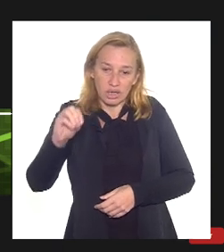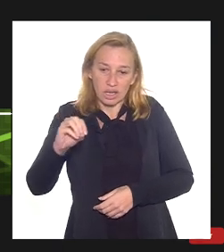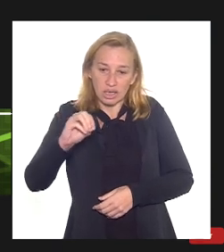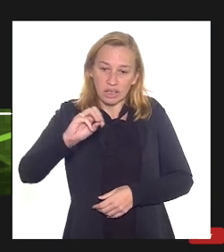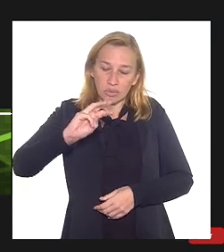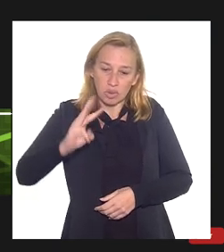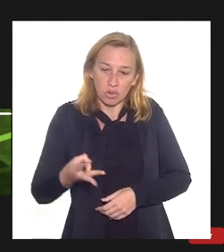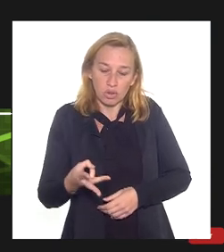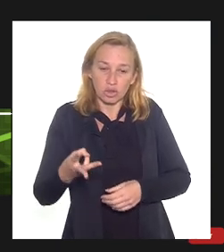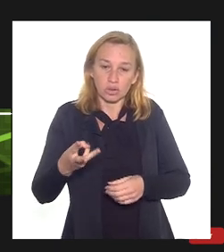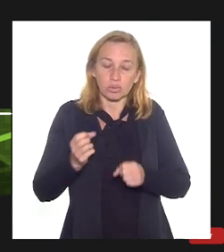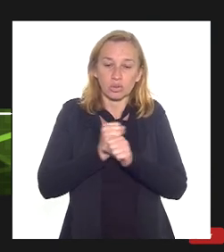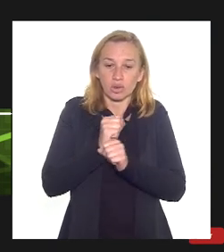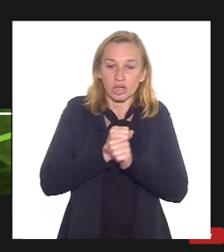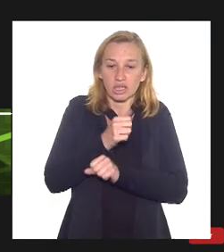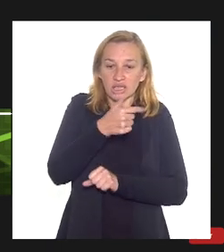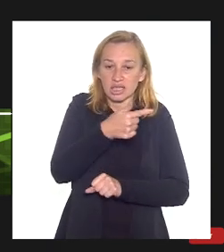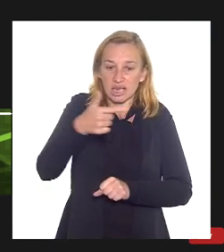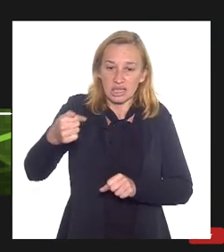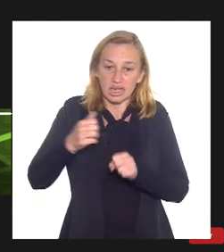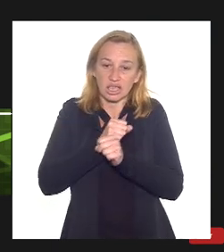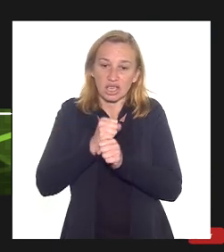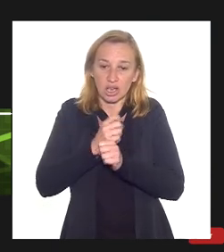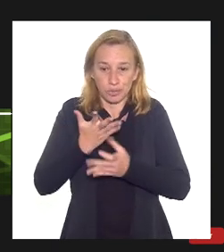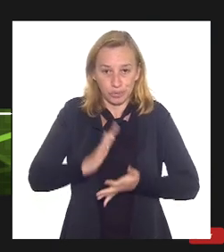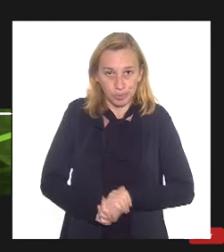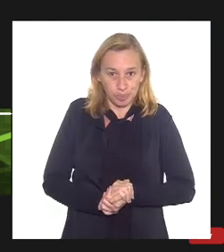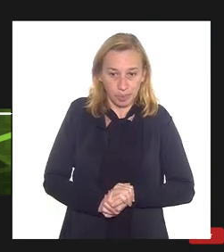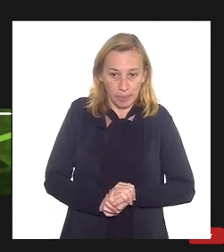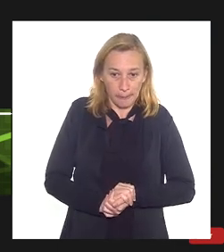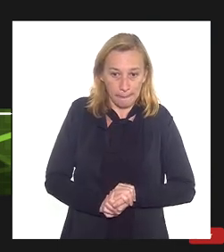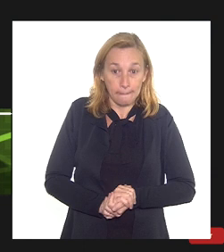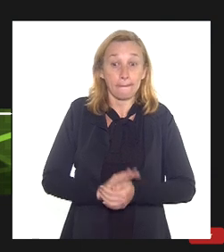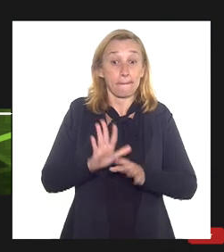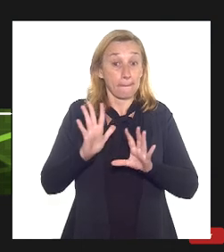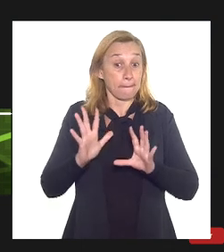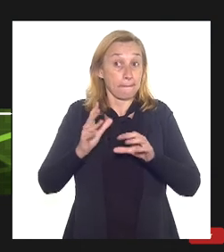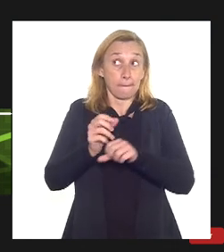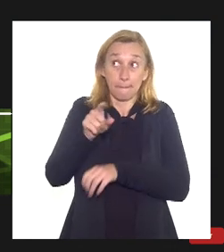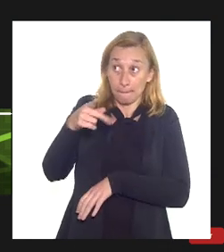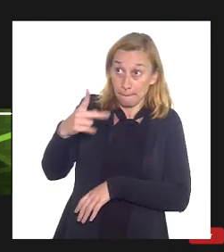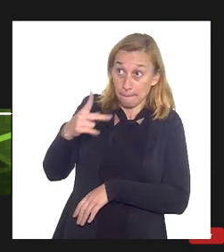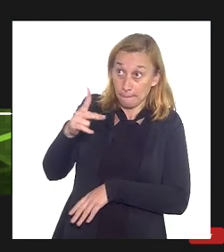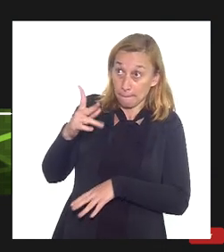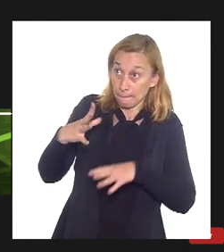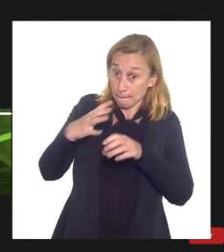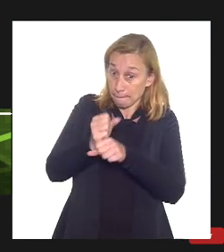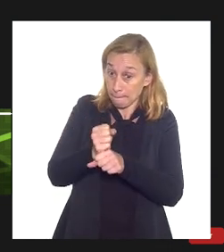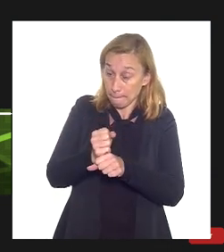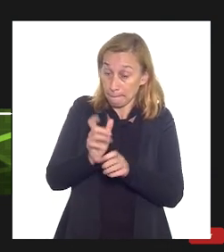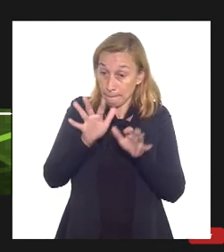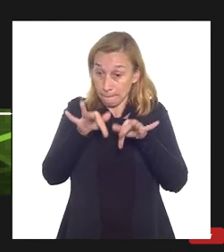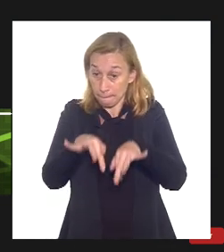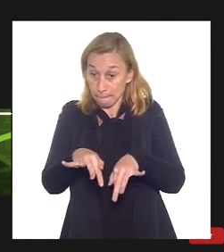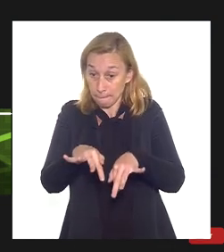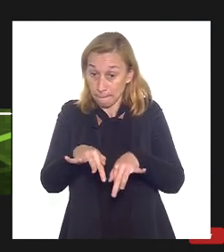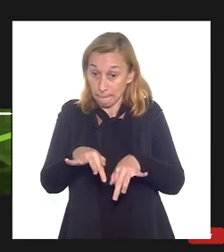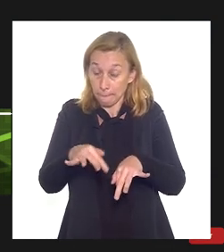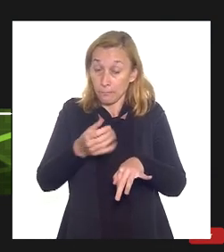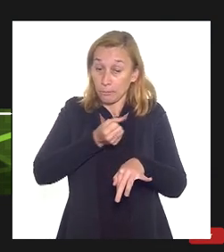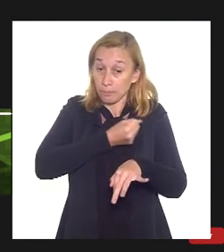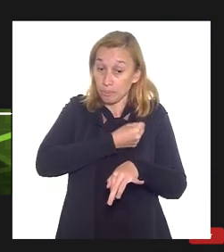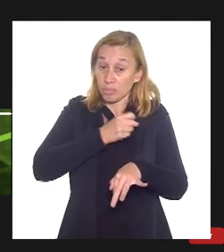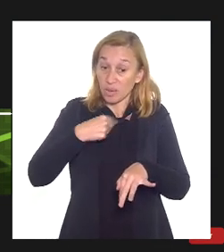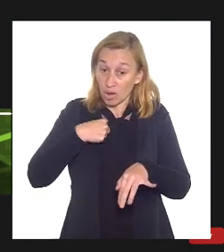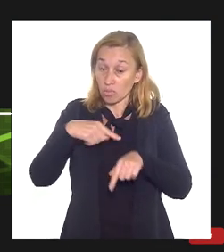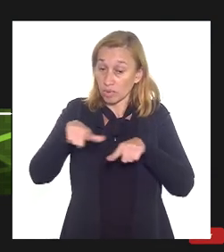17 anos estou realçando porque as suas contas fecharam com o número que eu sempre trabalhei